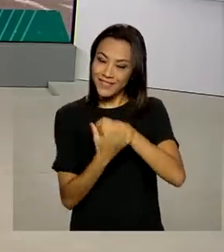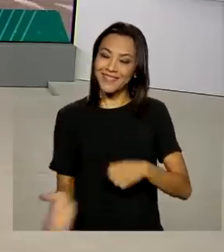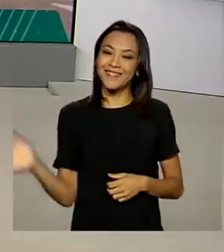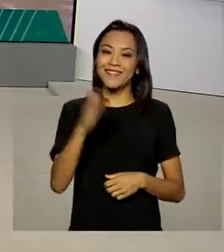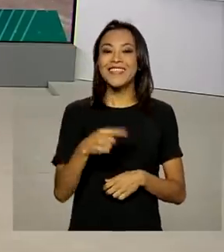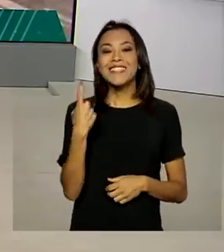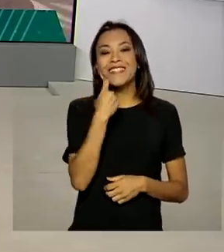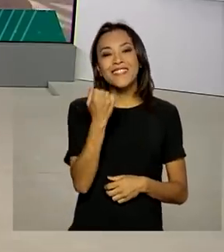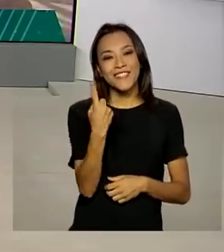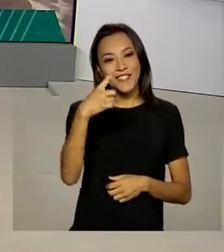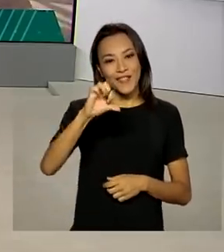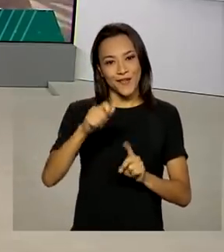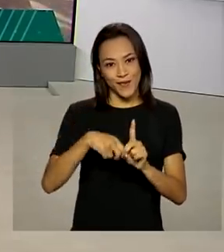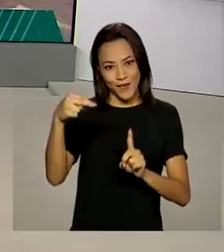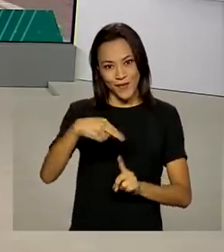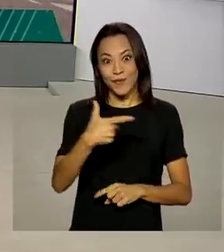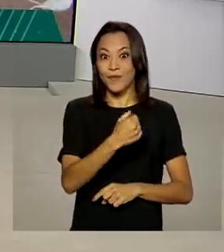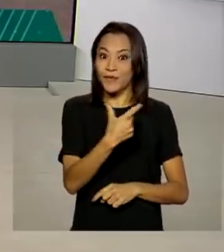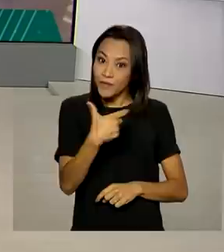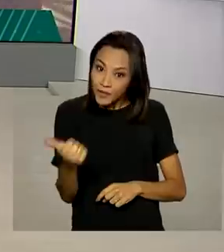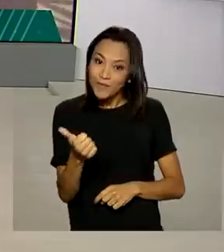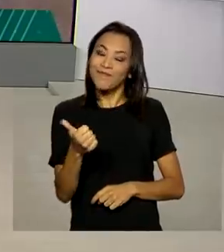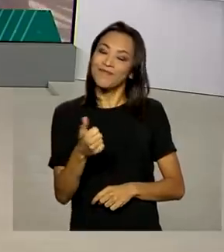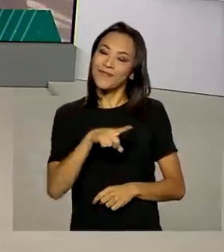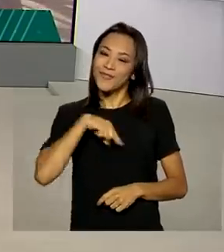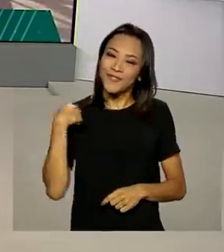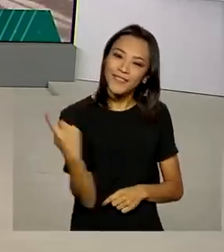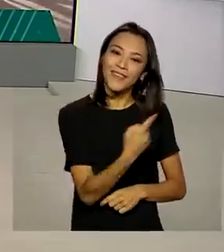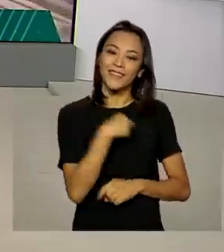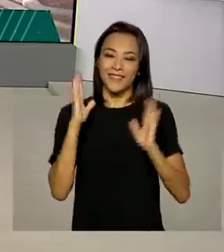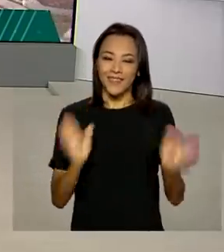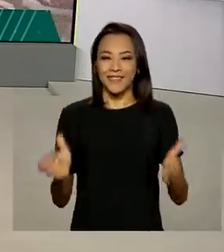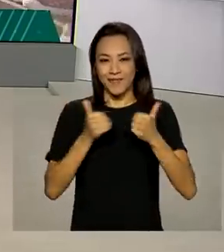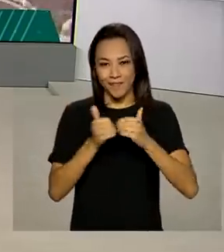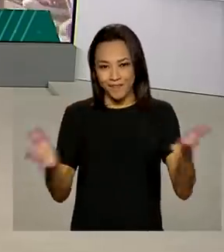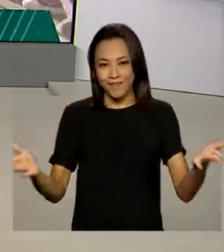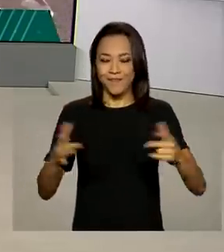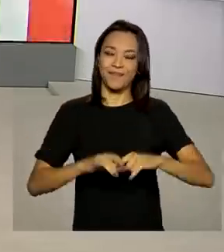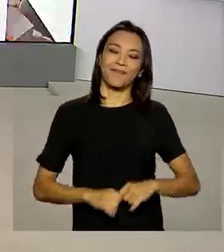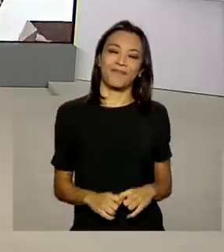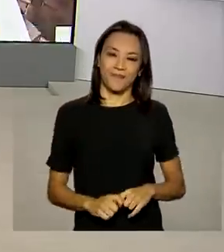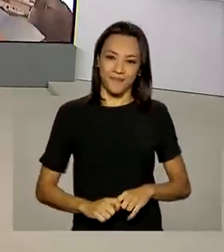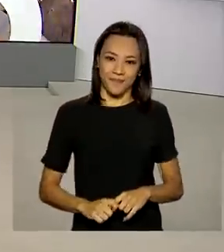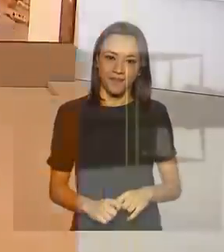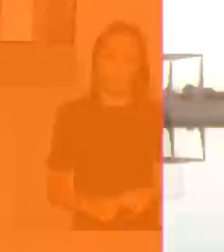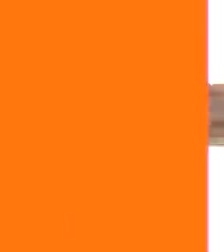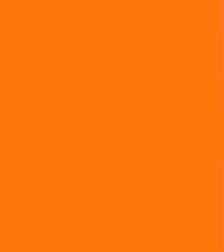Sexta-feira, 19 de novembro de 2021, o Brasil em Dia já está no ar.